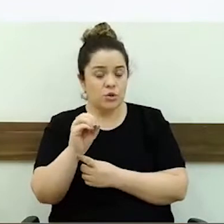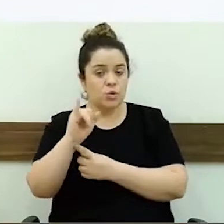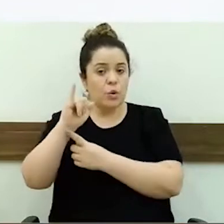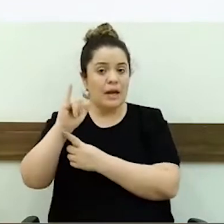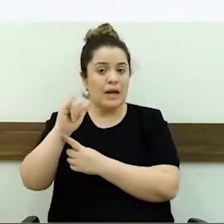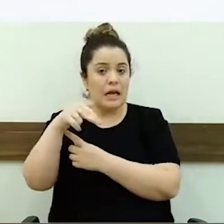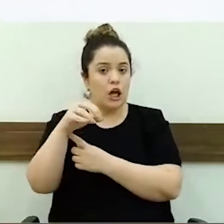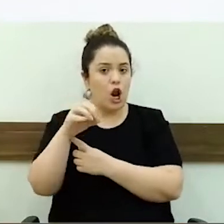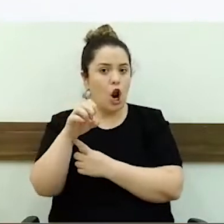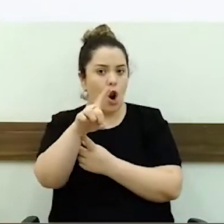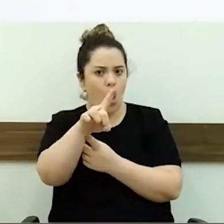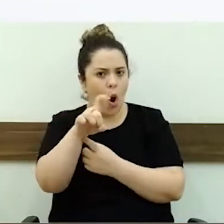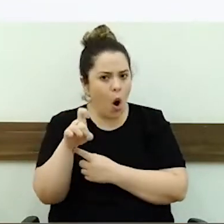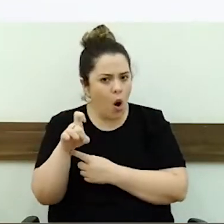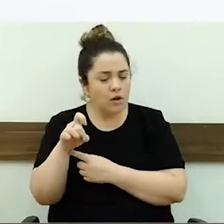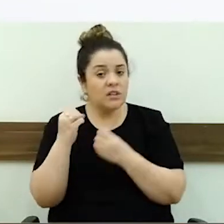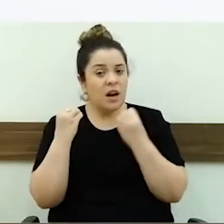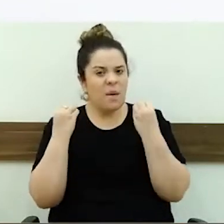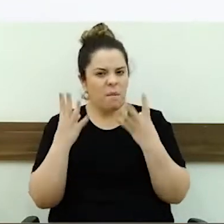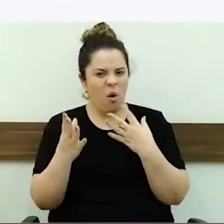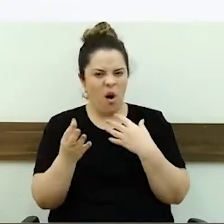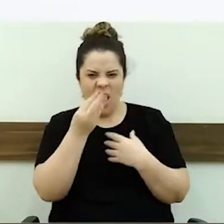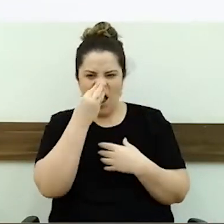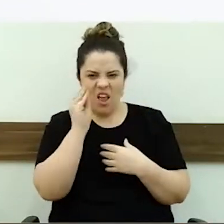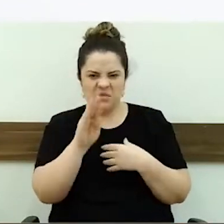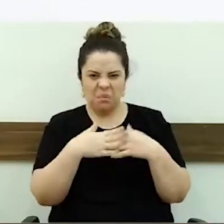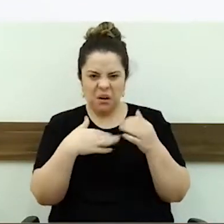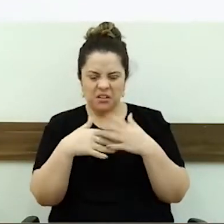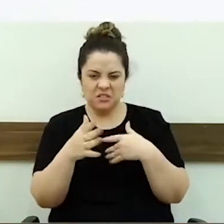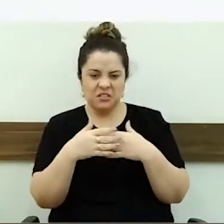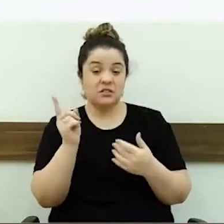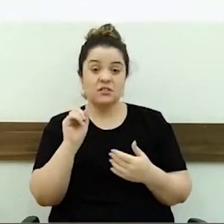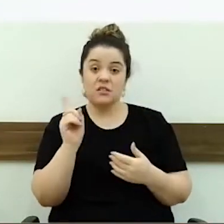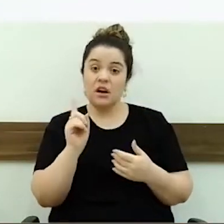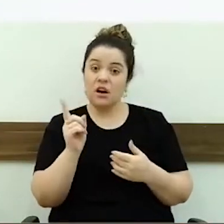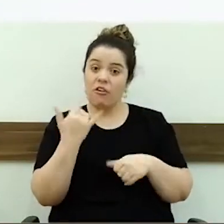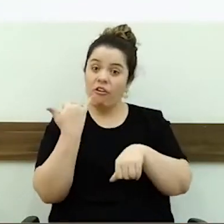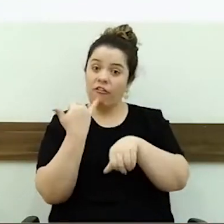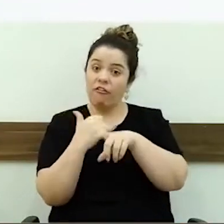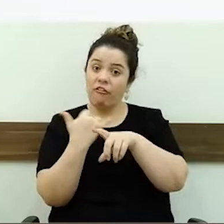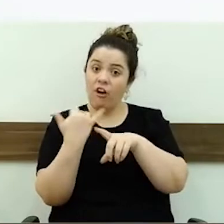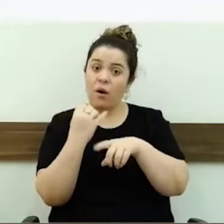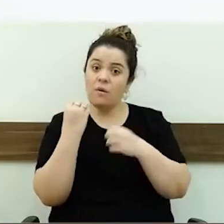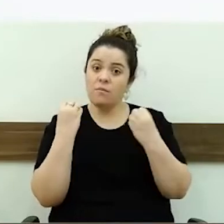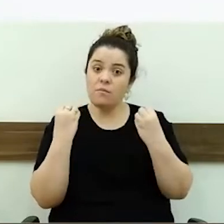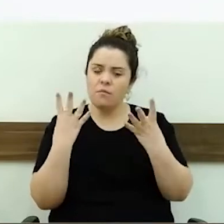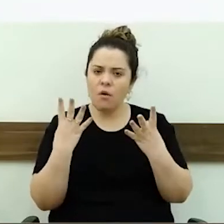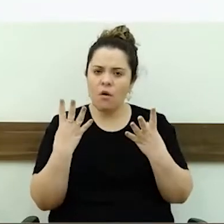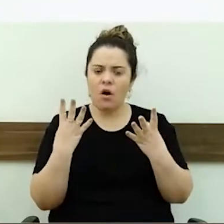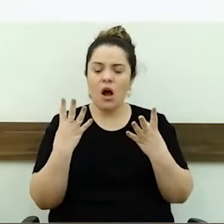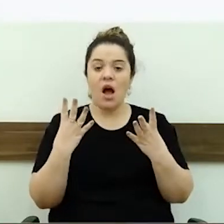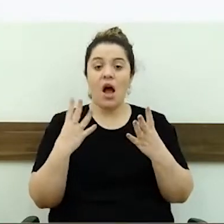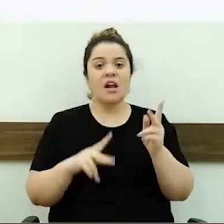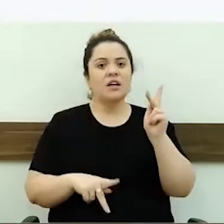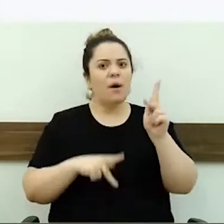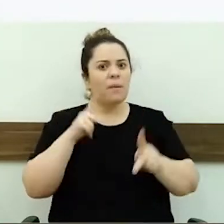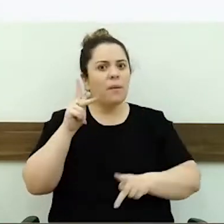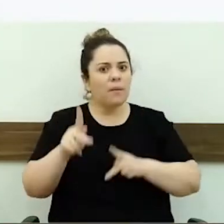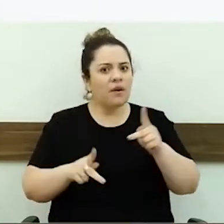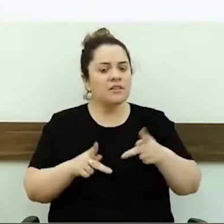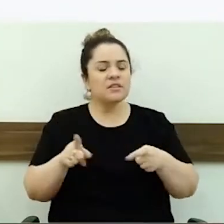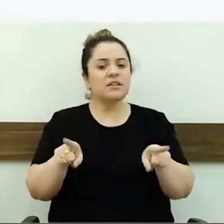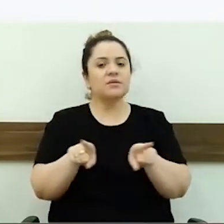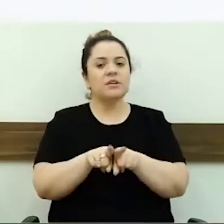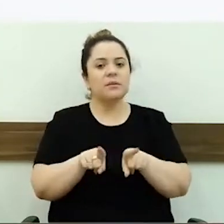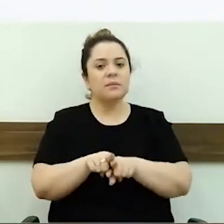nada assim colocado a Deus dará. Então, eu falo assim, a população também precisa fazer a parte